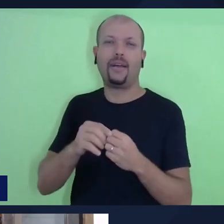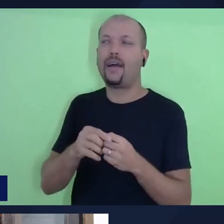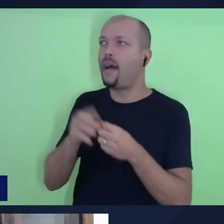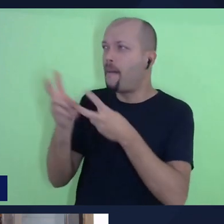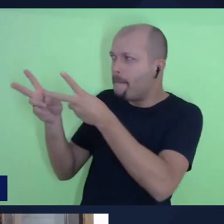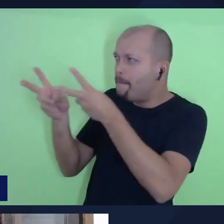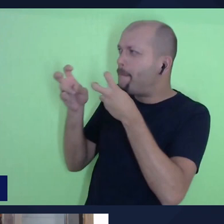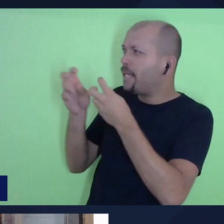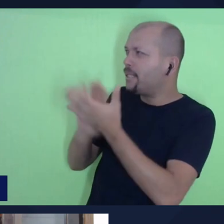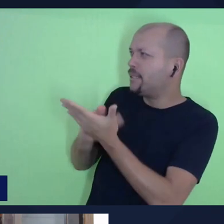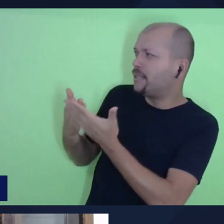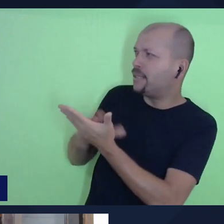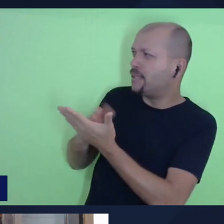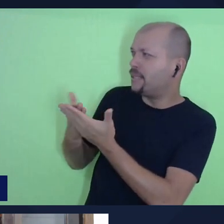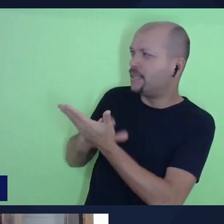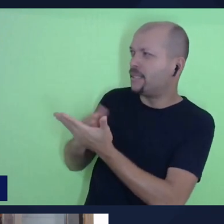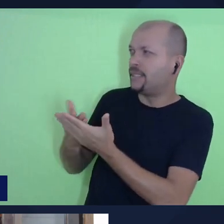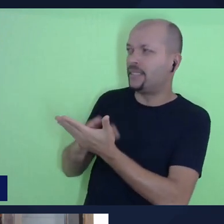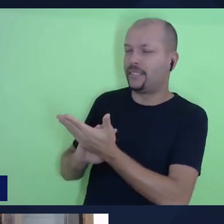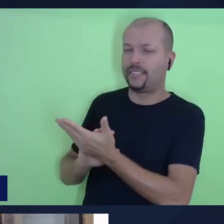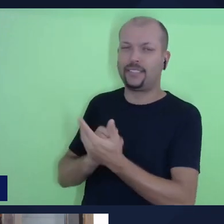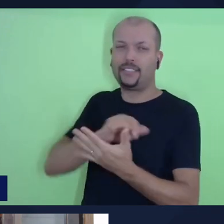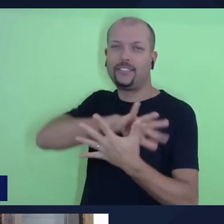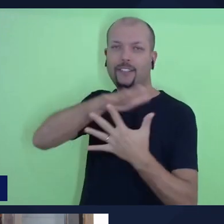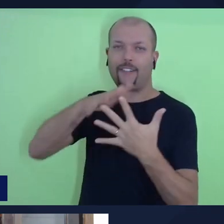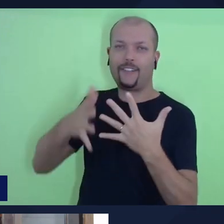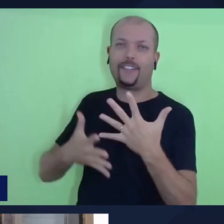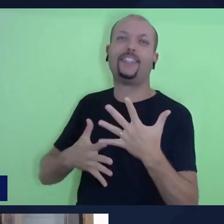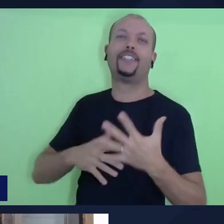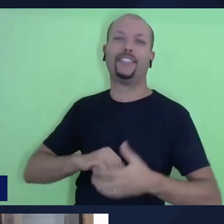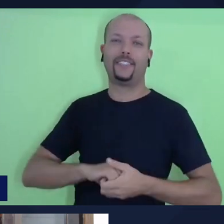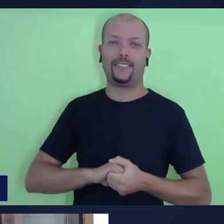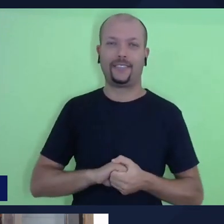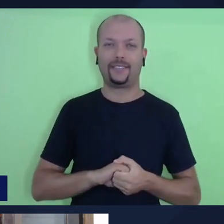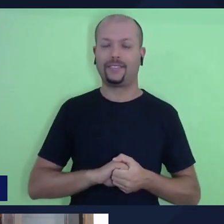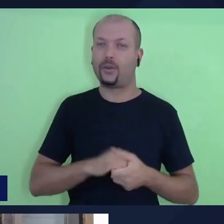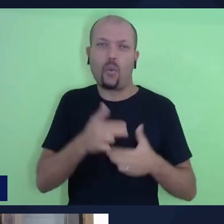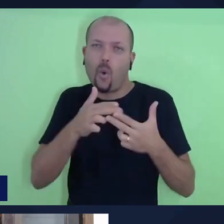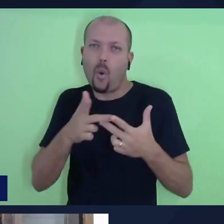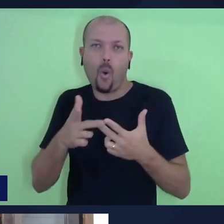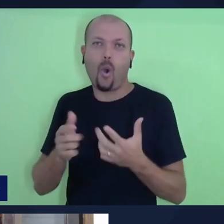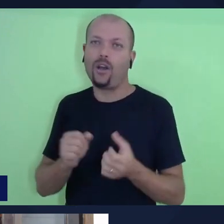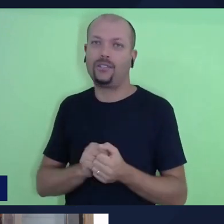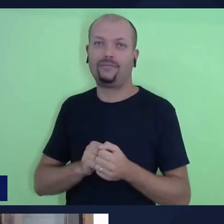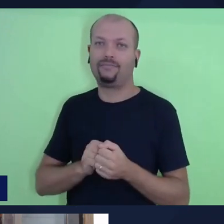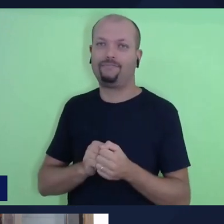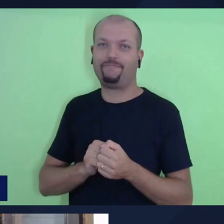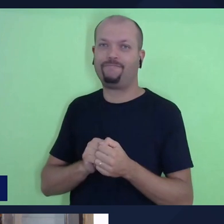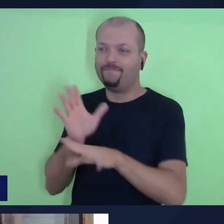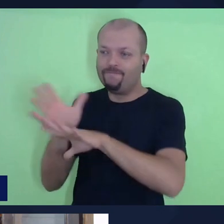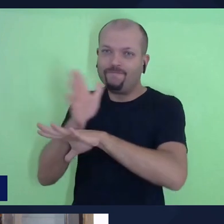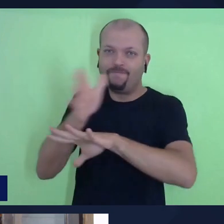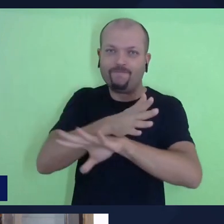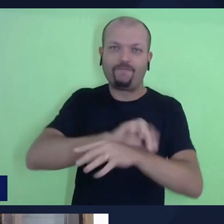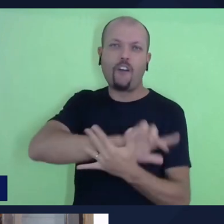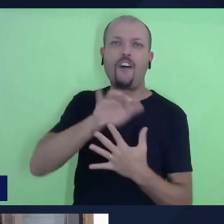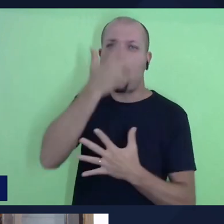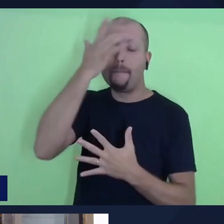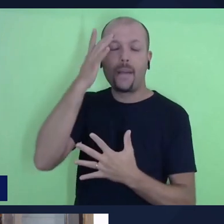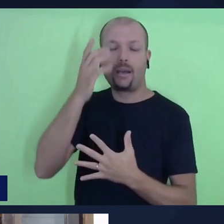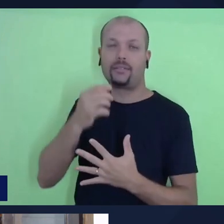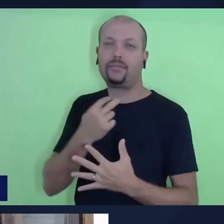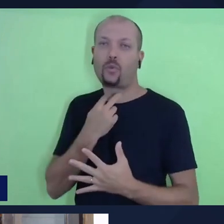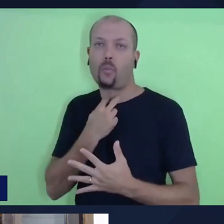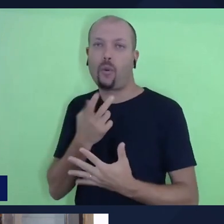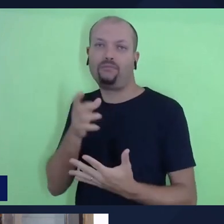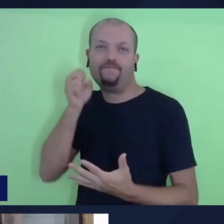interpretar nessa língua brasileira de sinais que é algo que abre tantas portas pra tantos amigos que não podem nos ouvir.